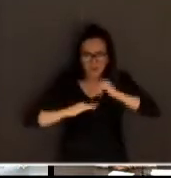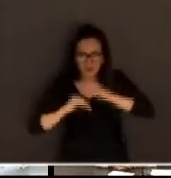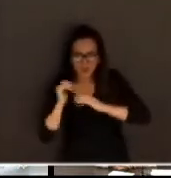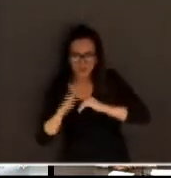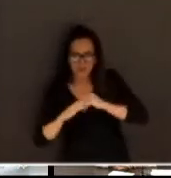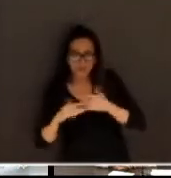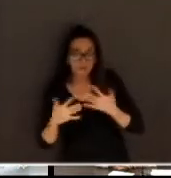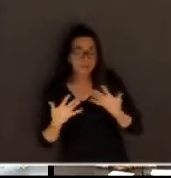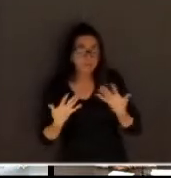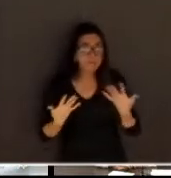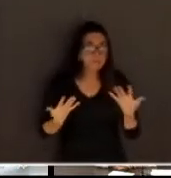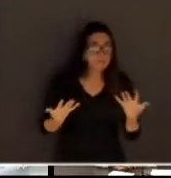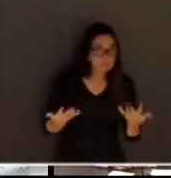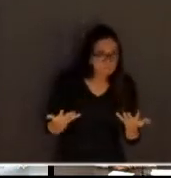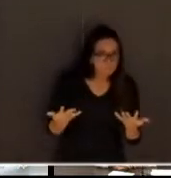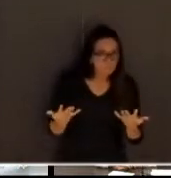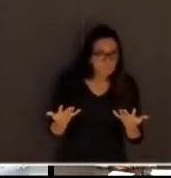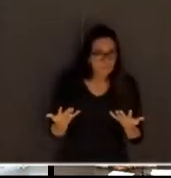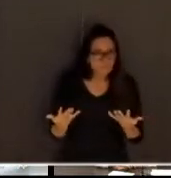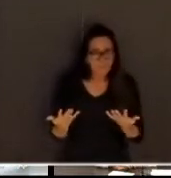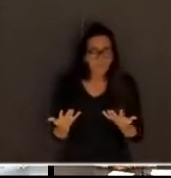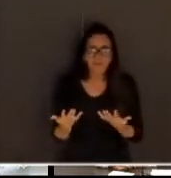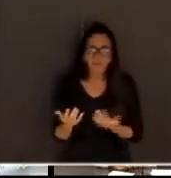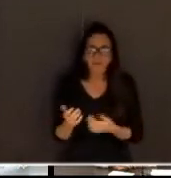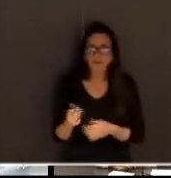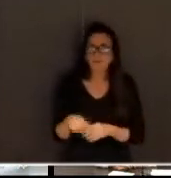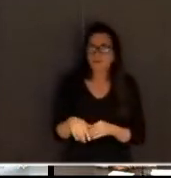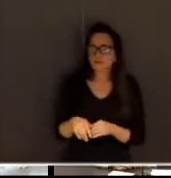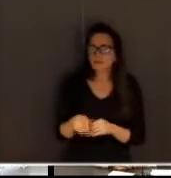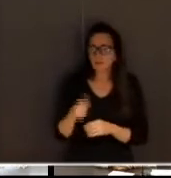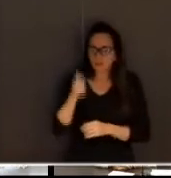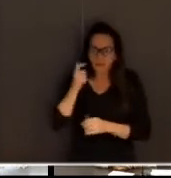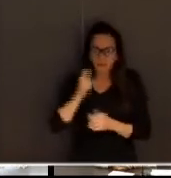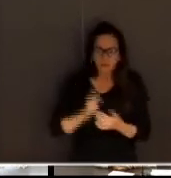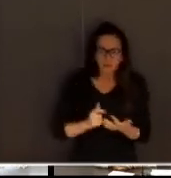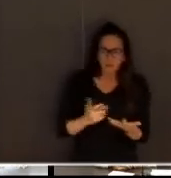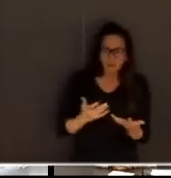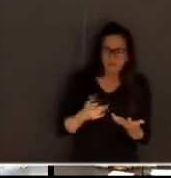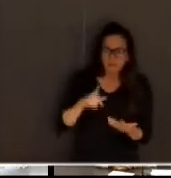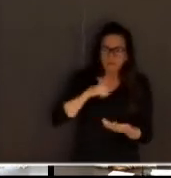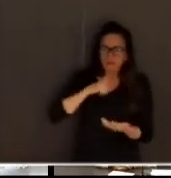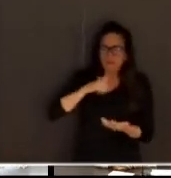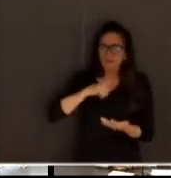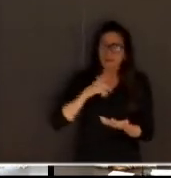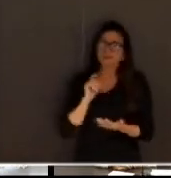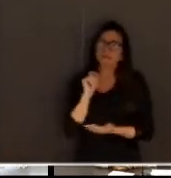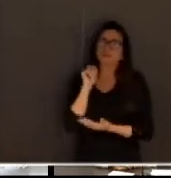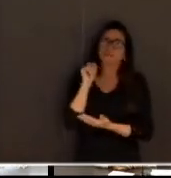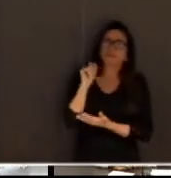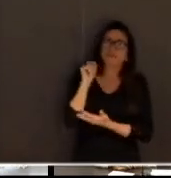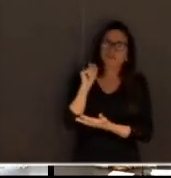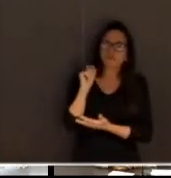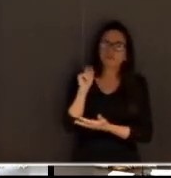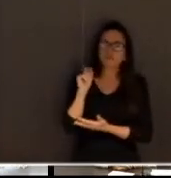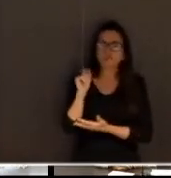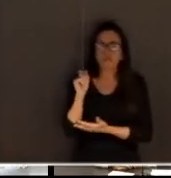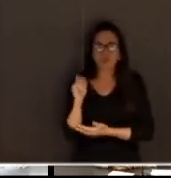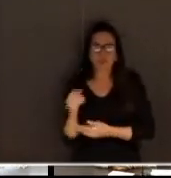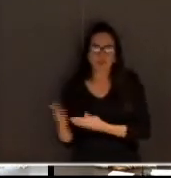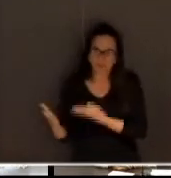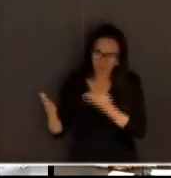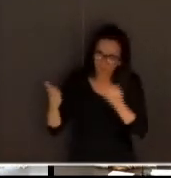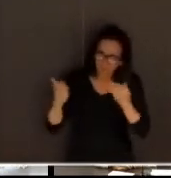as suas atribuições, se era somente punir e correcionar, ou se ainda havia muito mais do que isso. E fomos convidados,